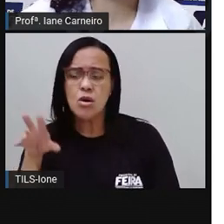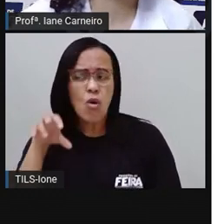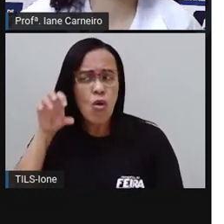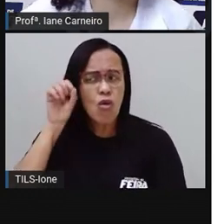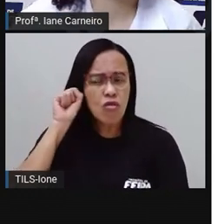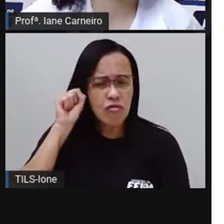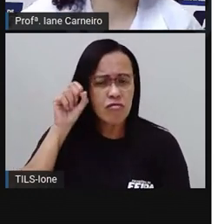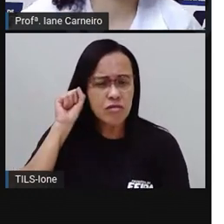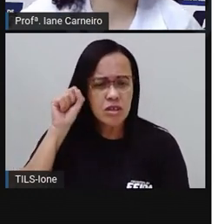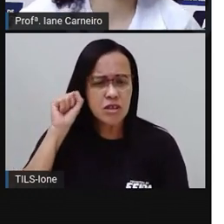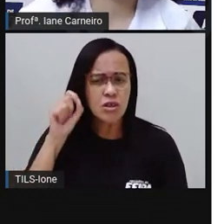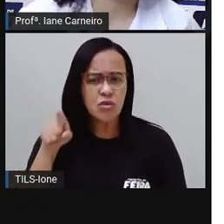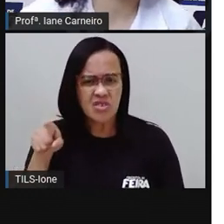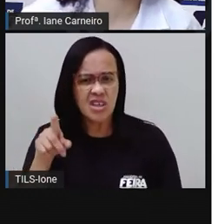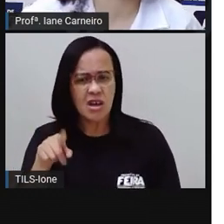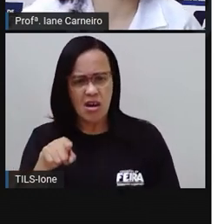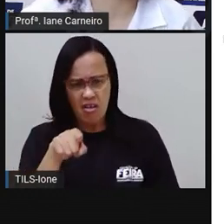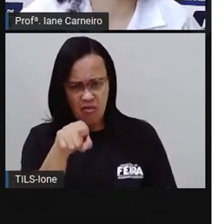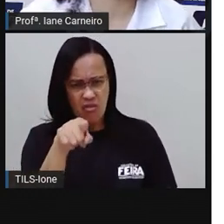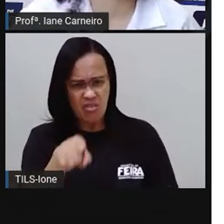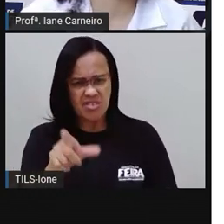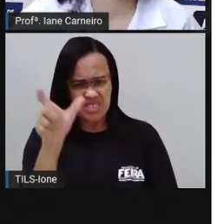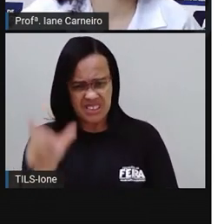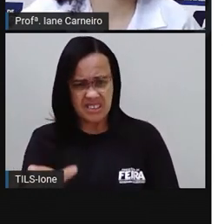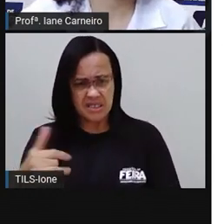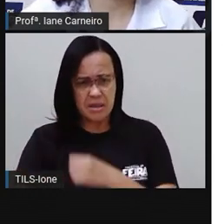Ela disse que eu deveria ter feito a pergunta.